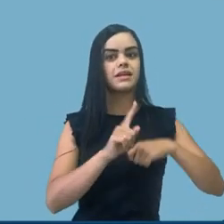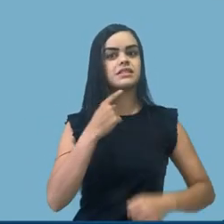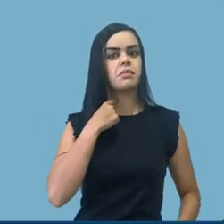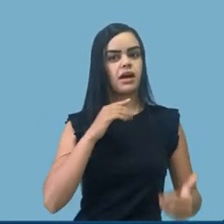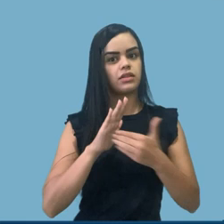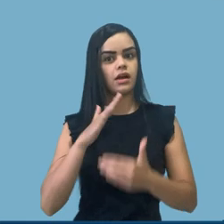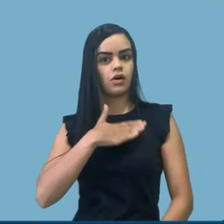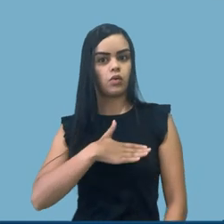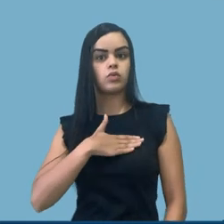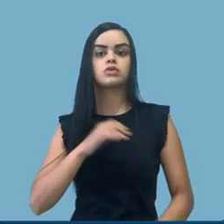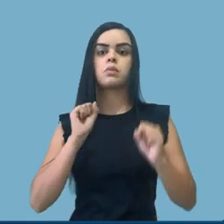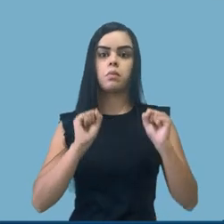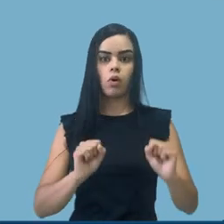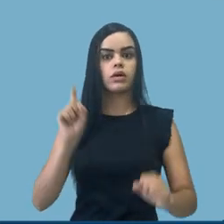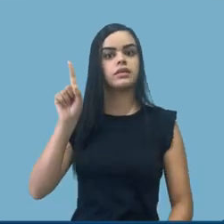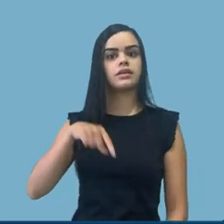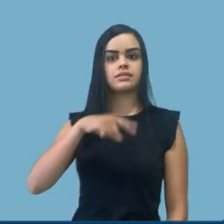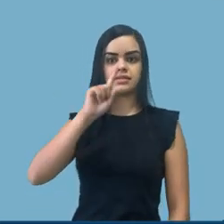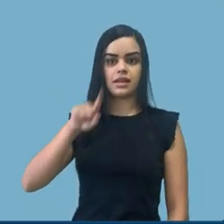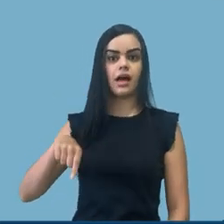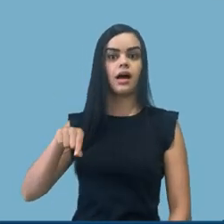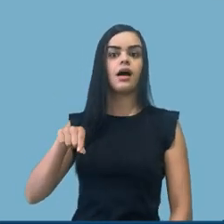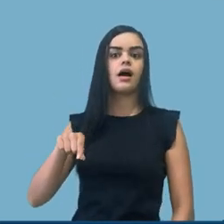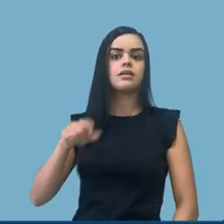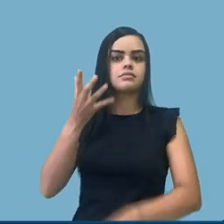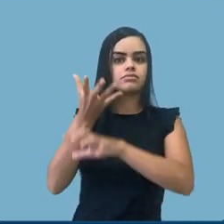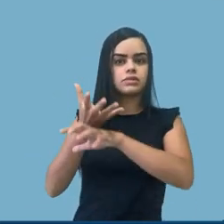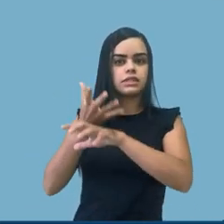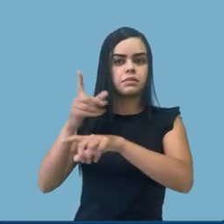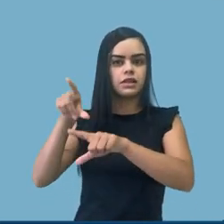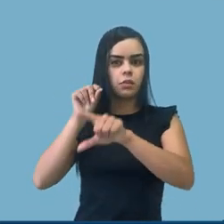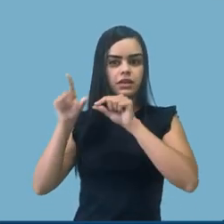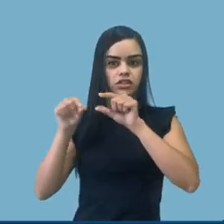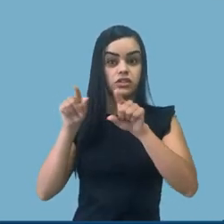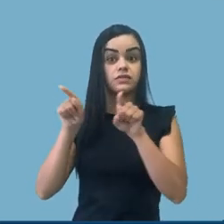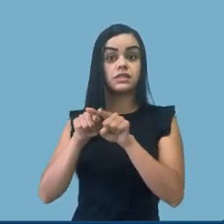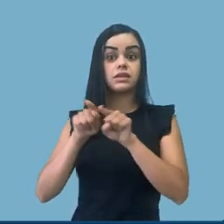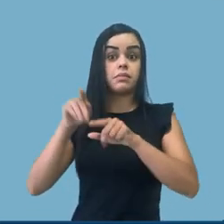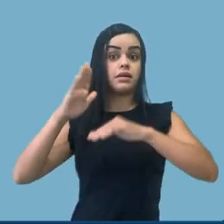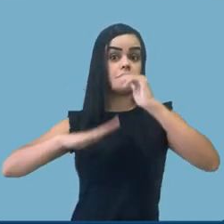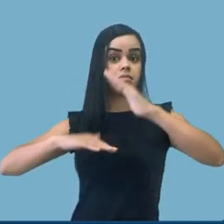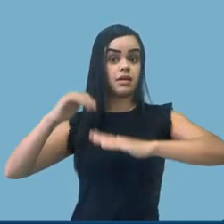optativas e vai ser possível cancelamento de turmas com prática.